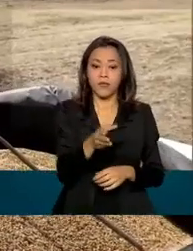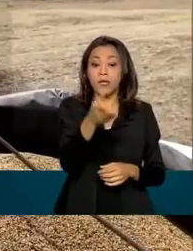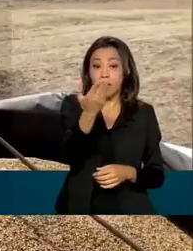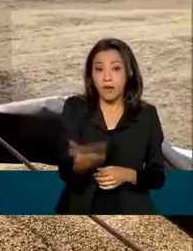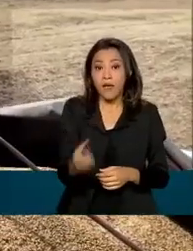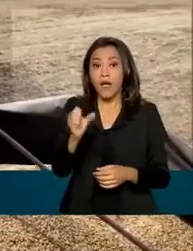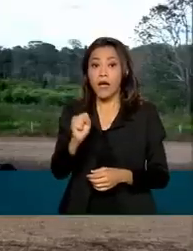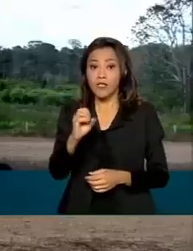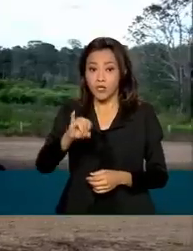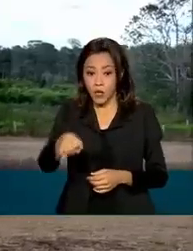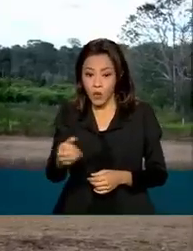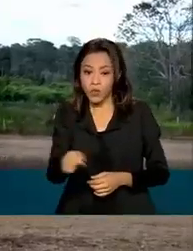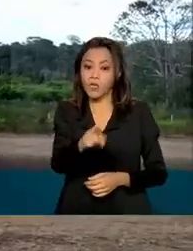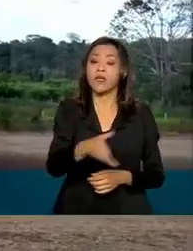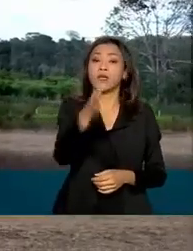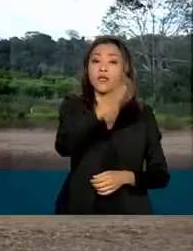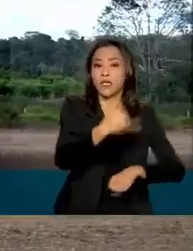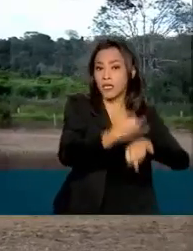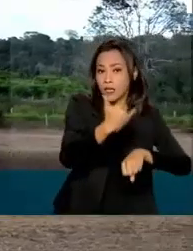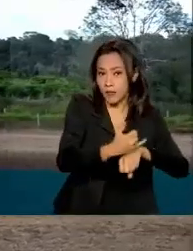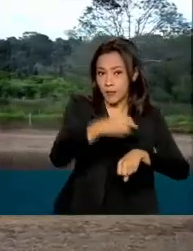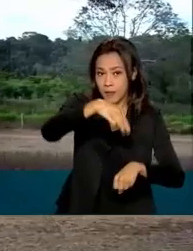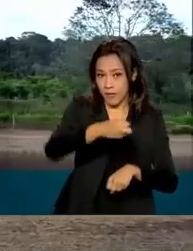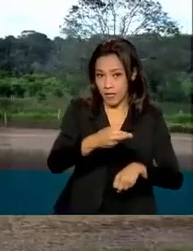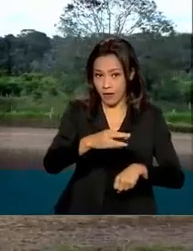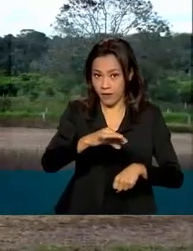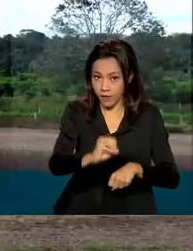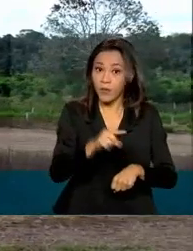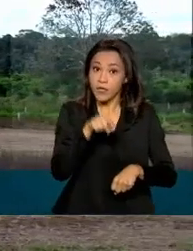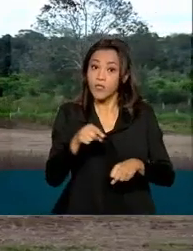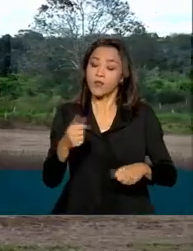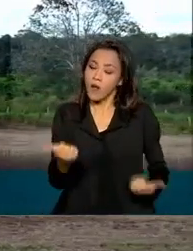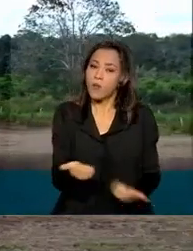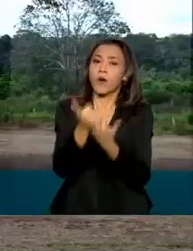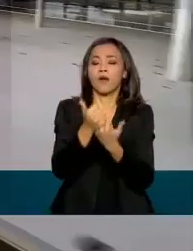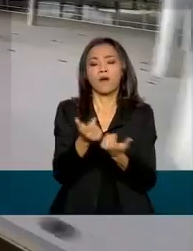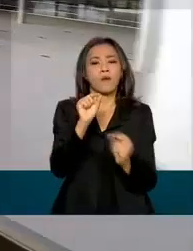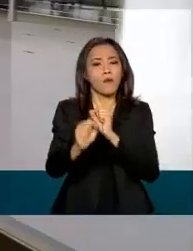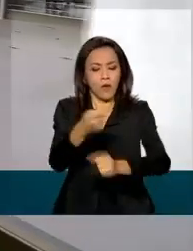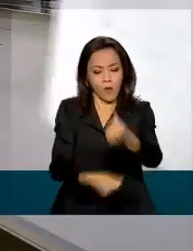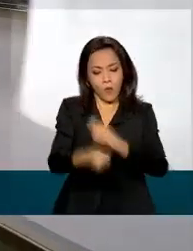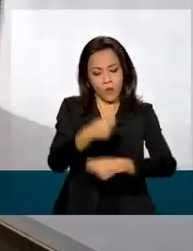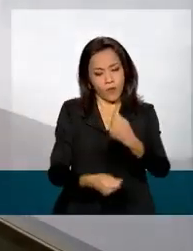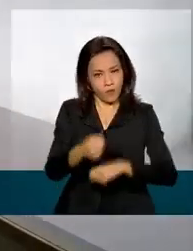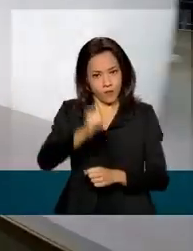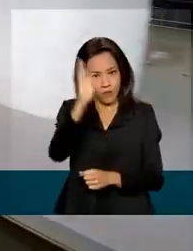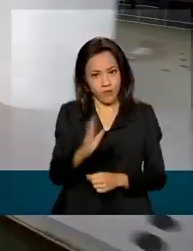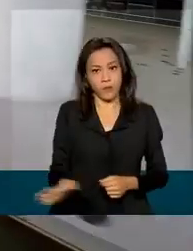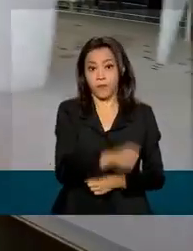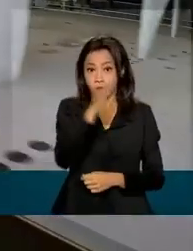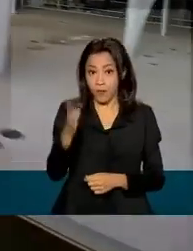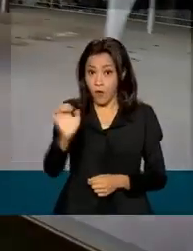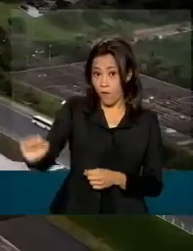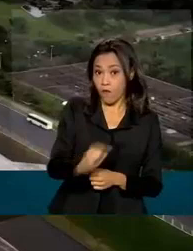e o minério de ferro, pode contribuir ainda mais para o fortalecimento da economia brasileira. Já no cenário interno, os